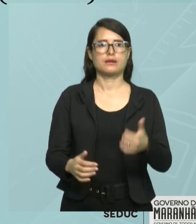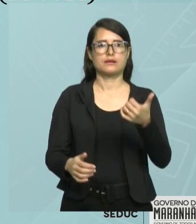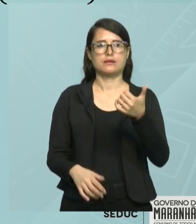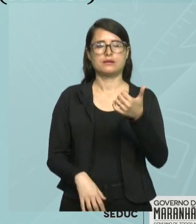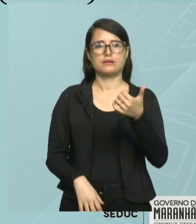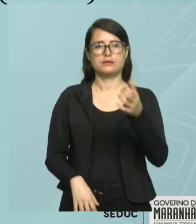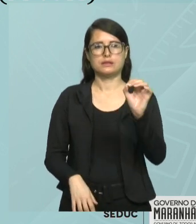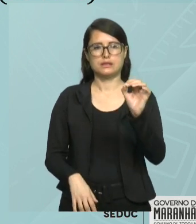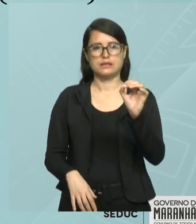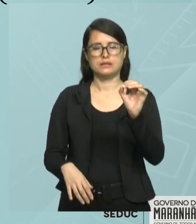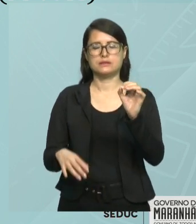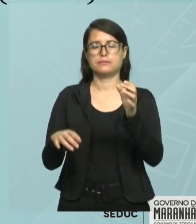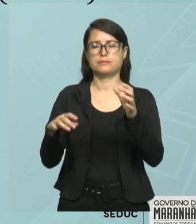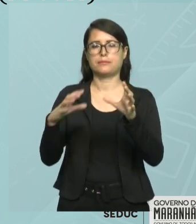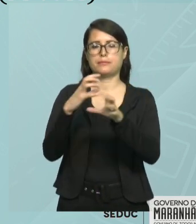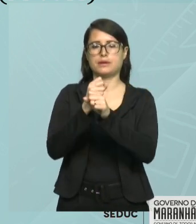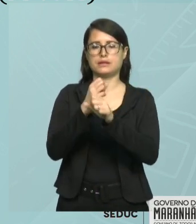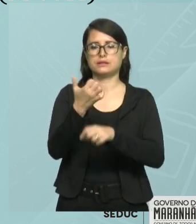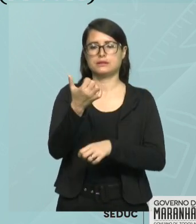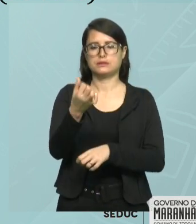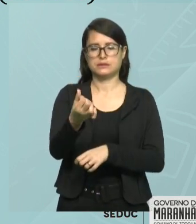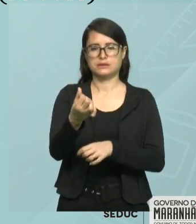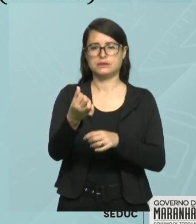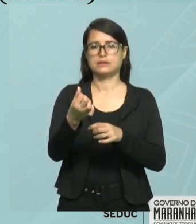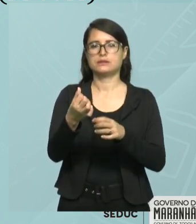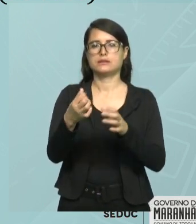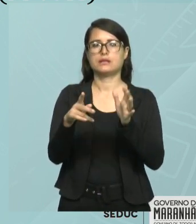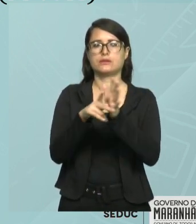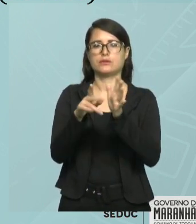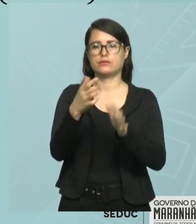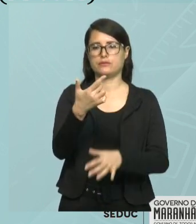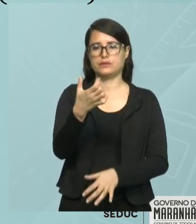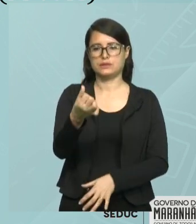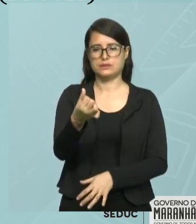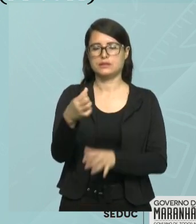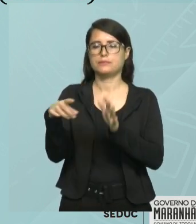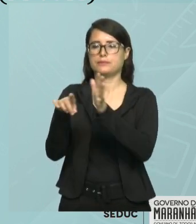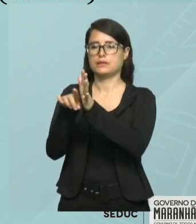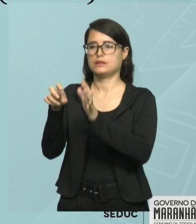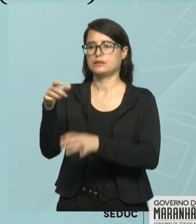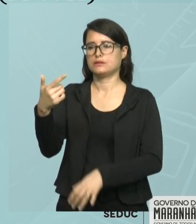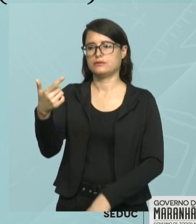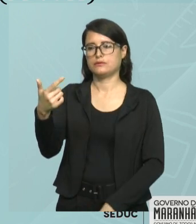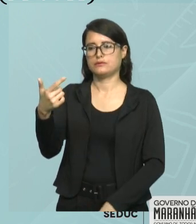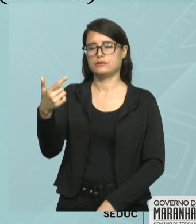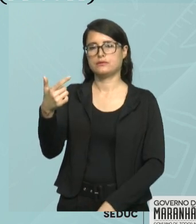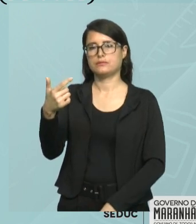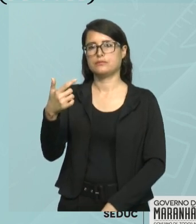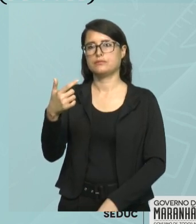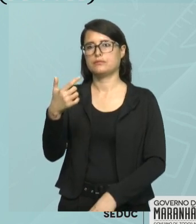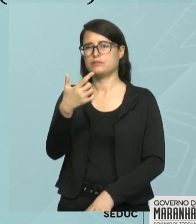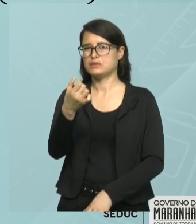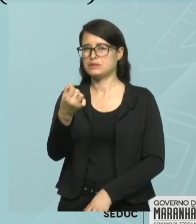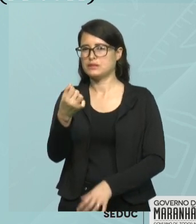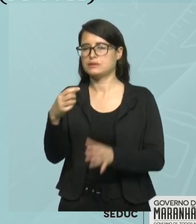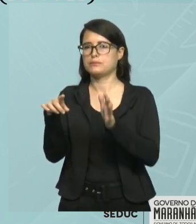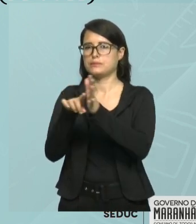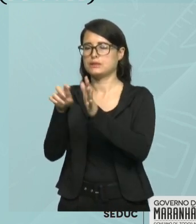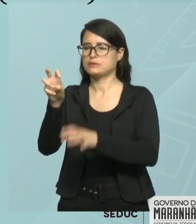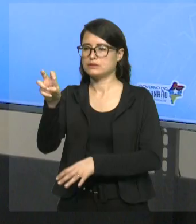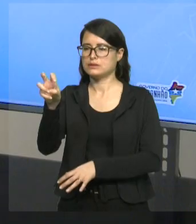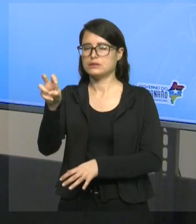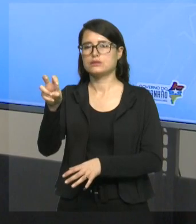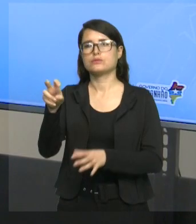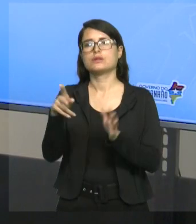ou melhor, dez mais dezesseis é igual a vinte e seis, e vinte e seis menos cinco é igual a vinte e um. Turma, será que nessa